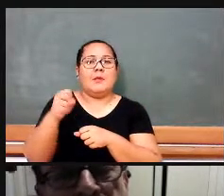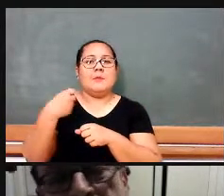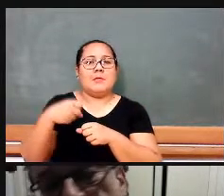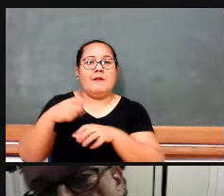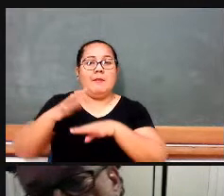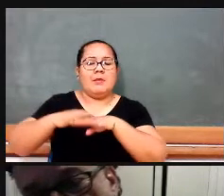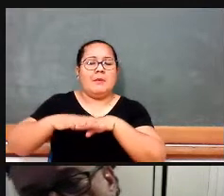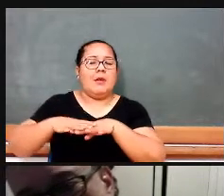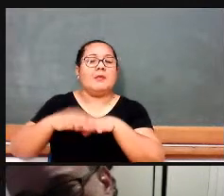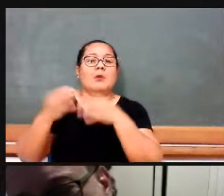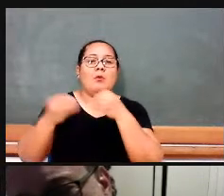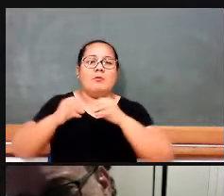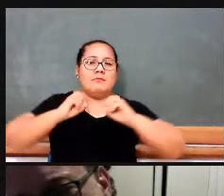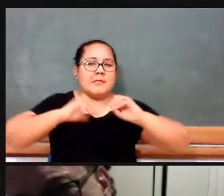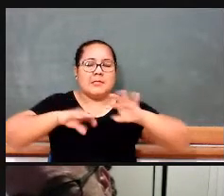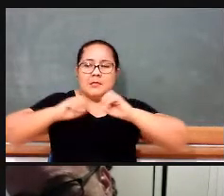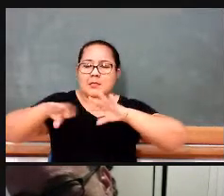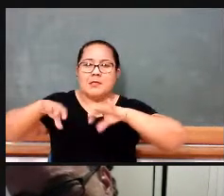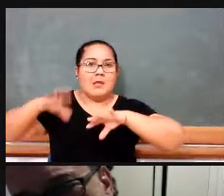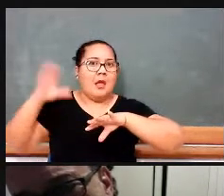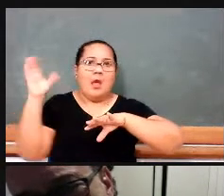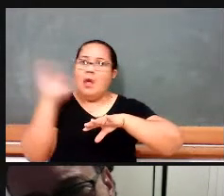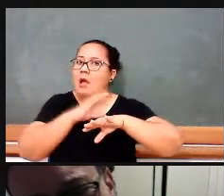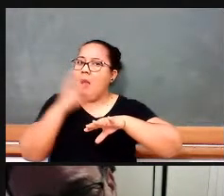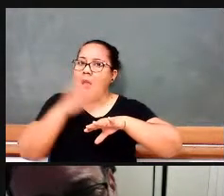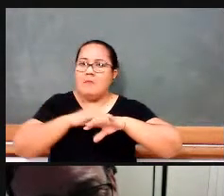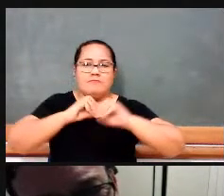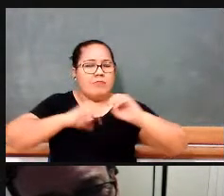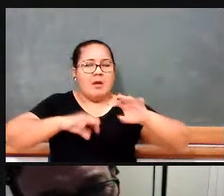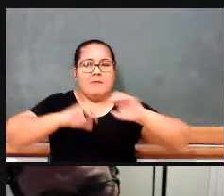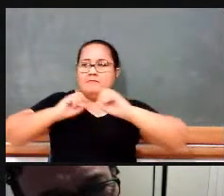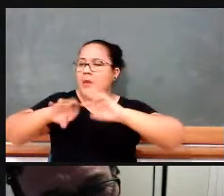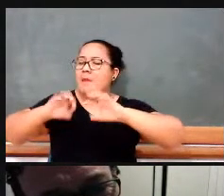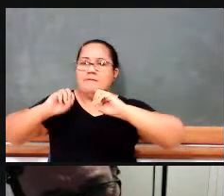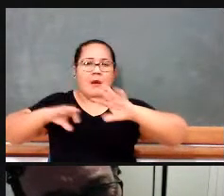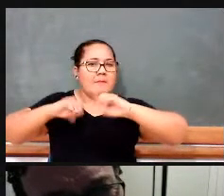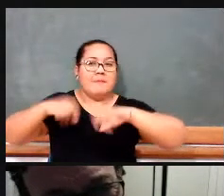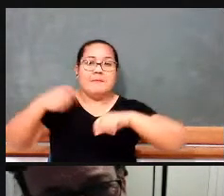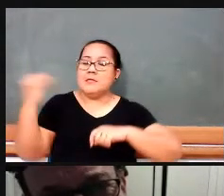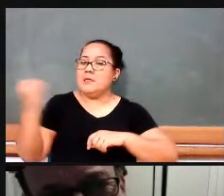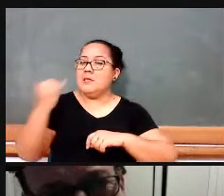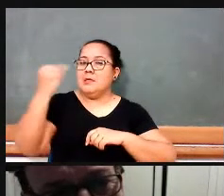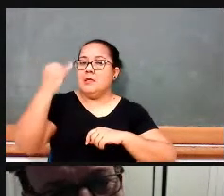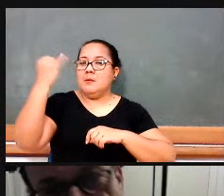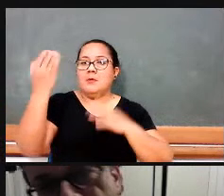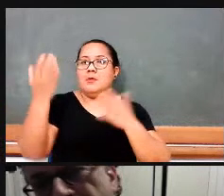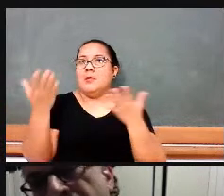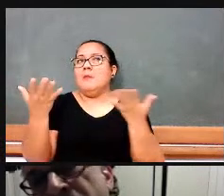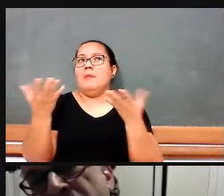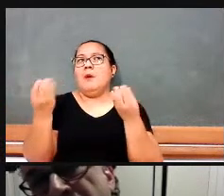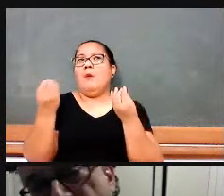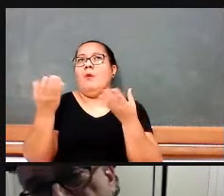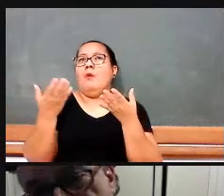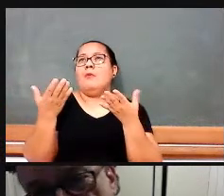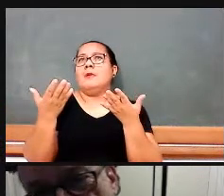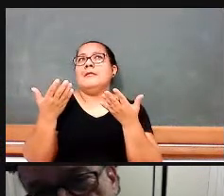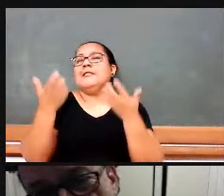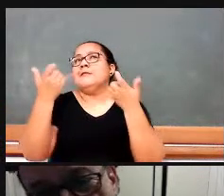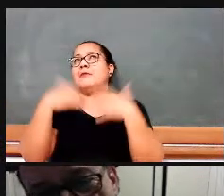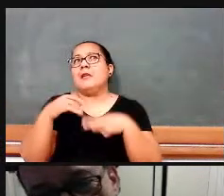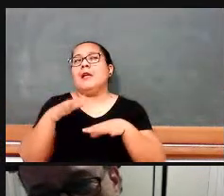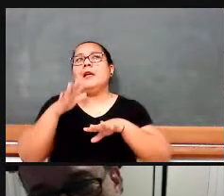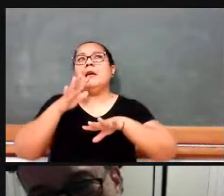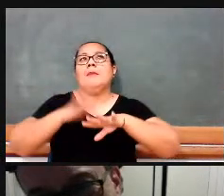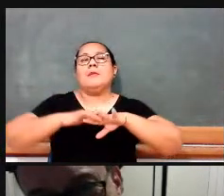matemática e a gente poderia, como é que a gente poderia caracterizar aqui em duas palavras, a educação